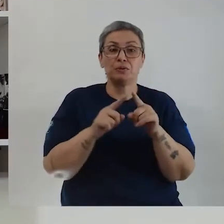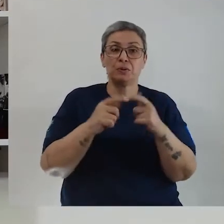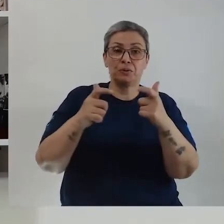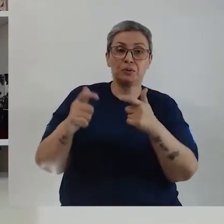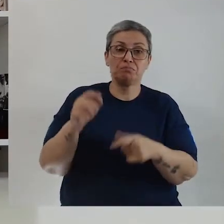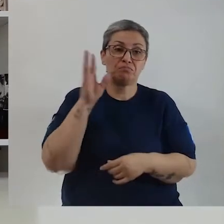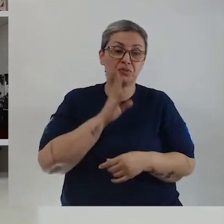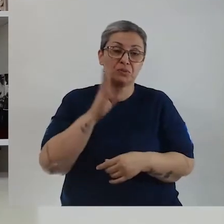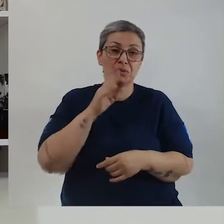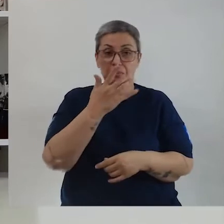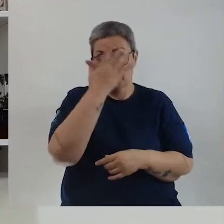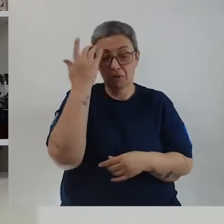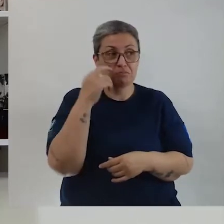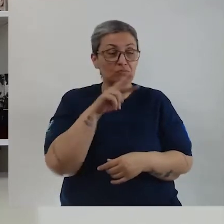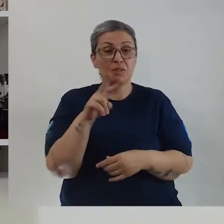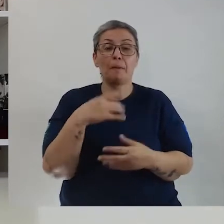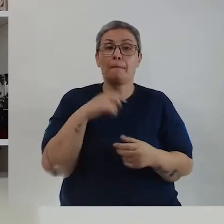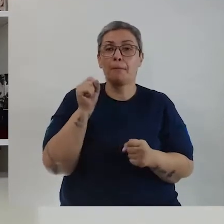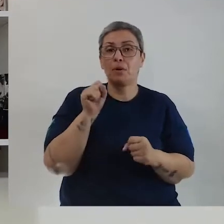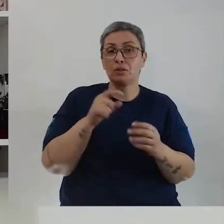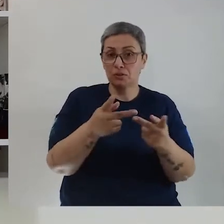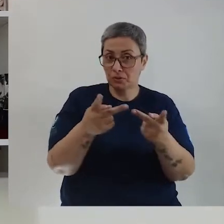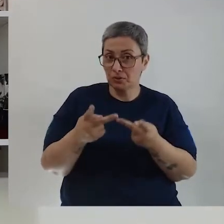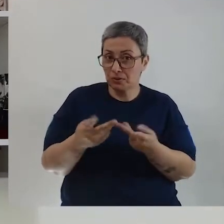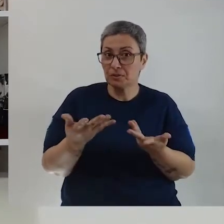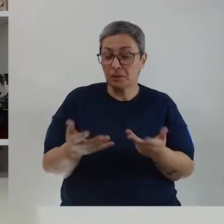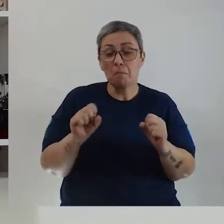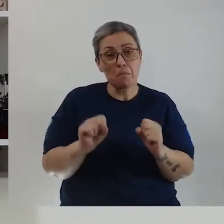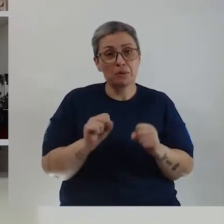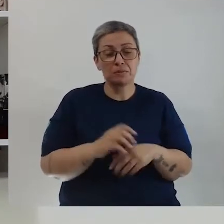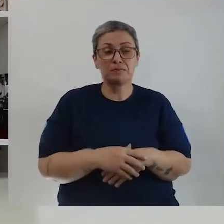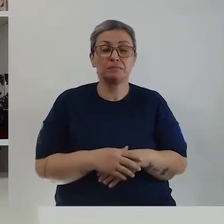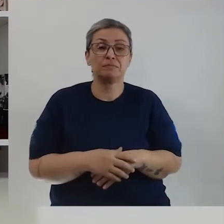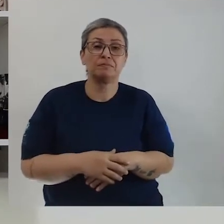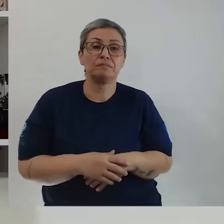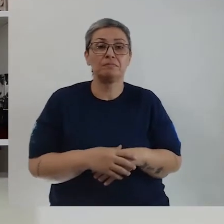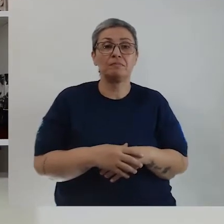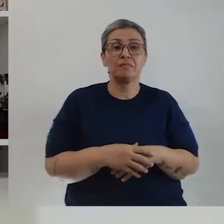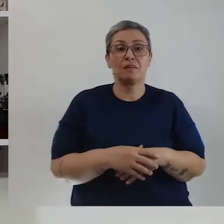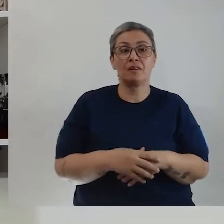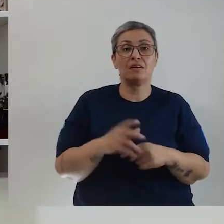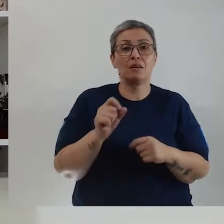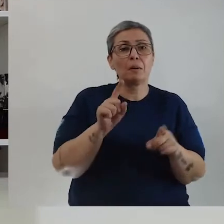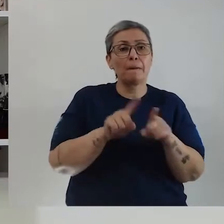lugar ali bacana pras pessoas. Posso te fazer um convite? Pode, claro!